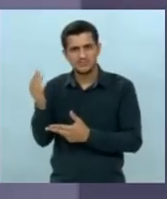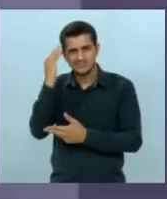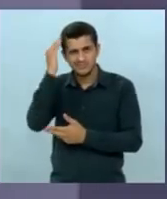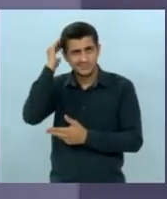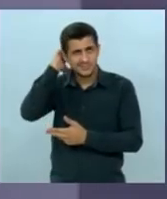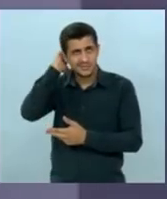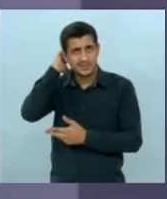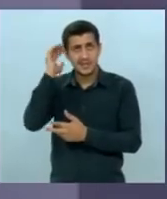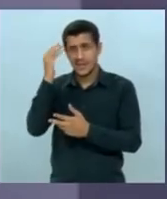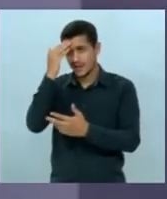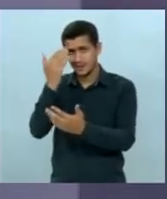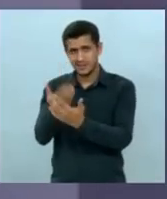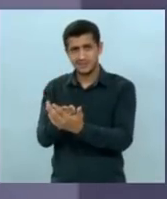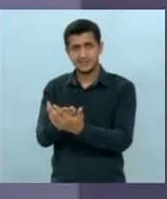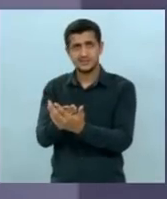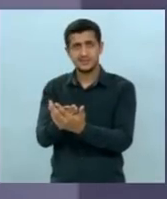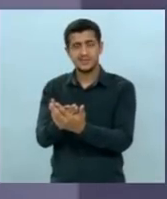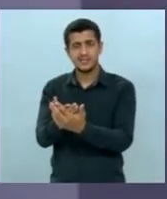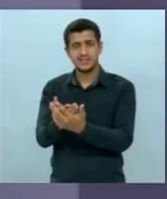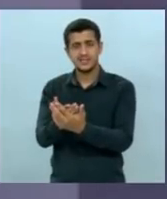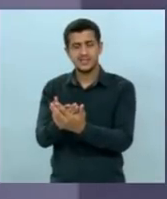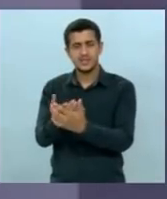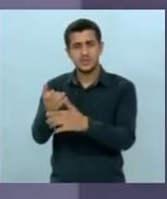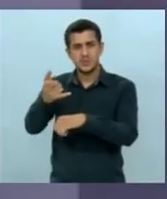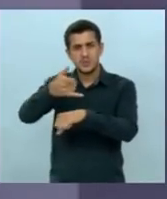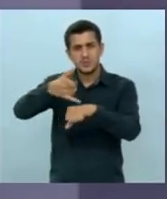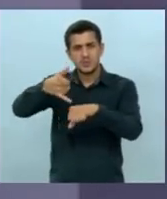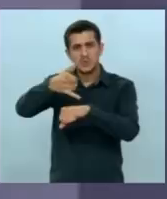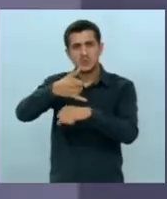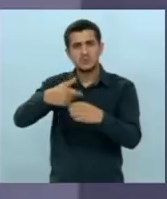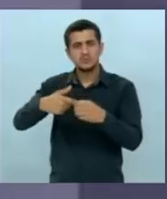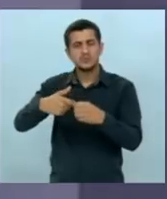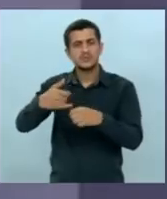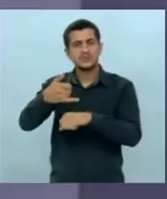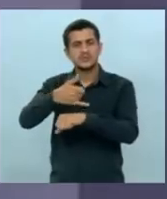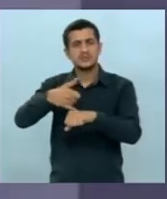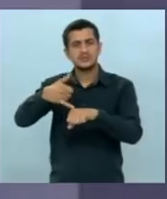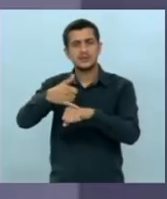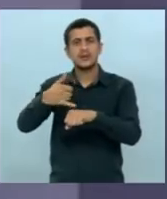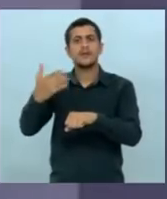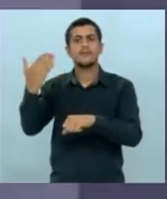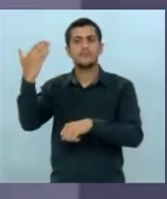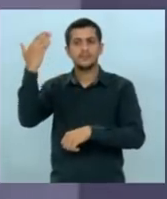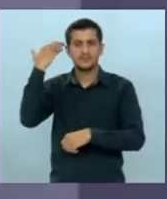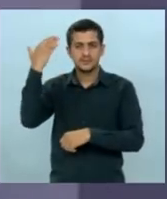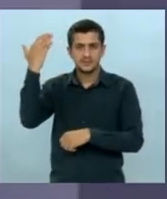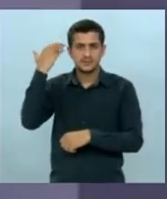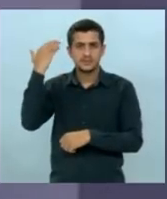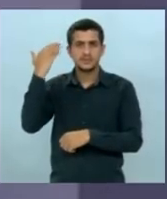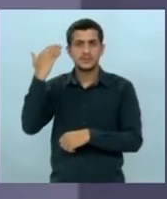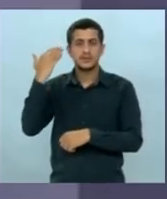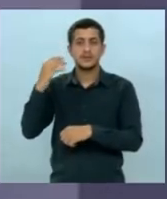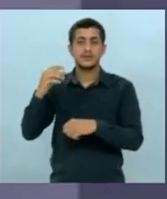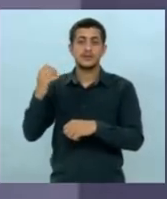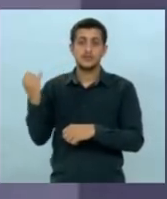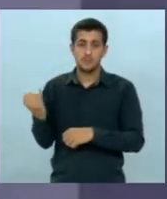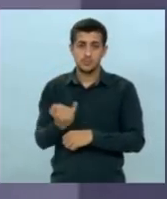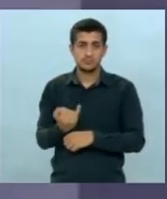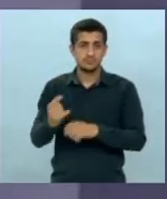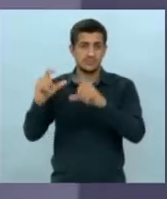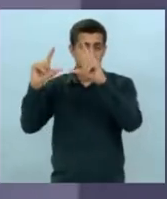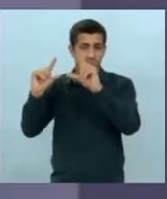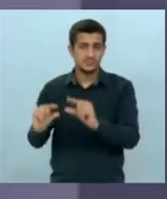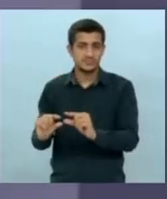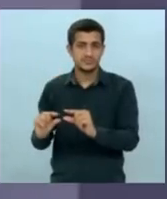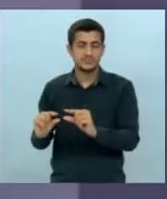Zambuja Dizel prometeu na campanha do governo na campanha passada vamos reduzir e